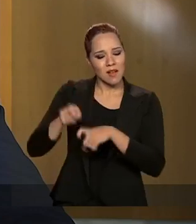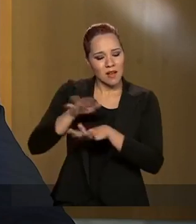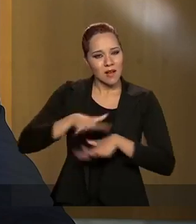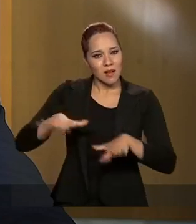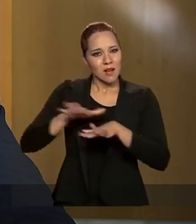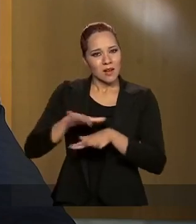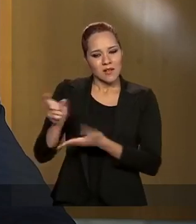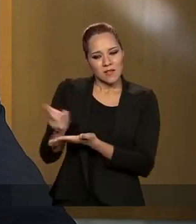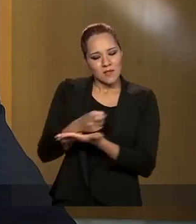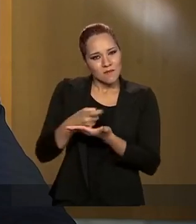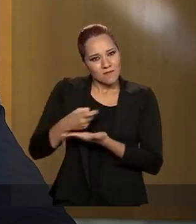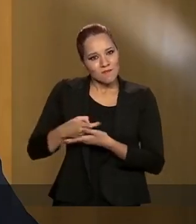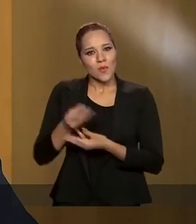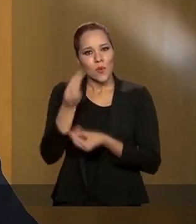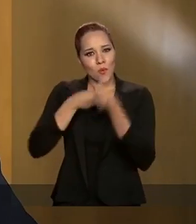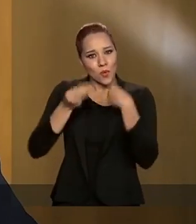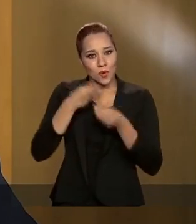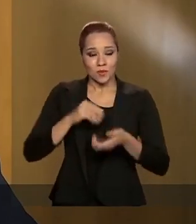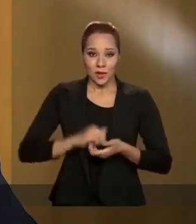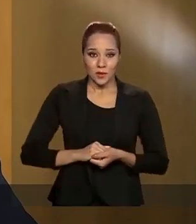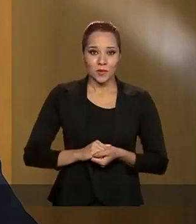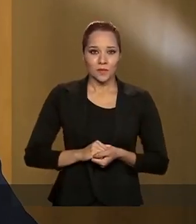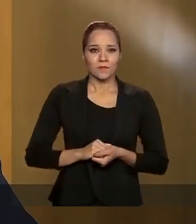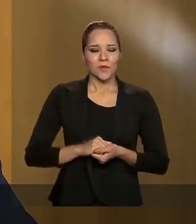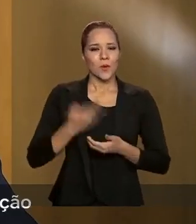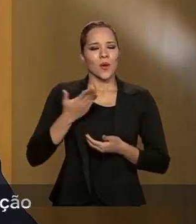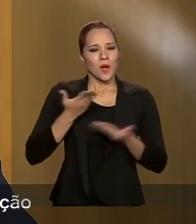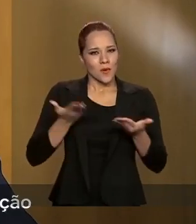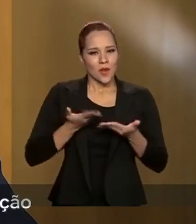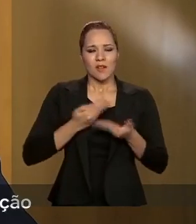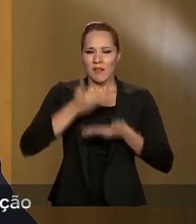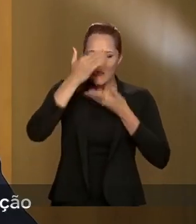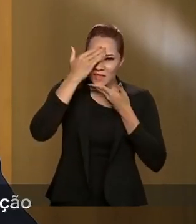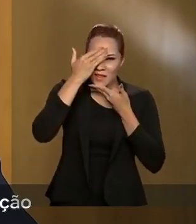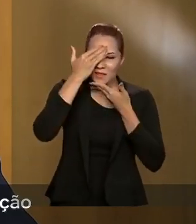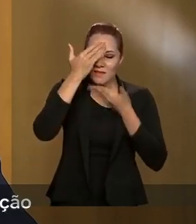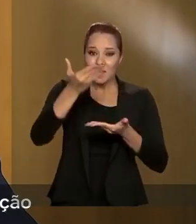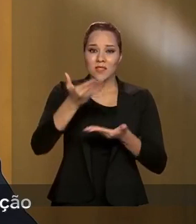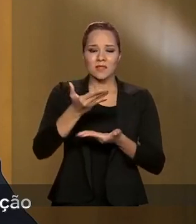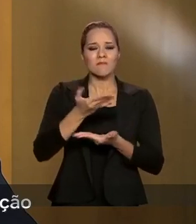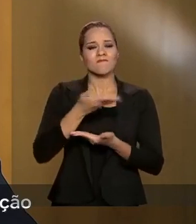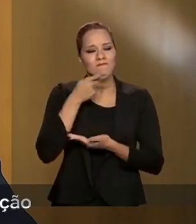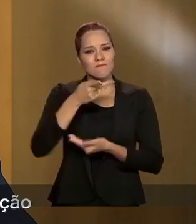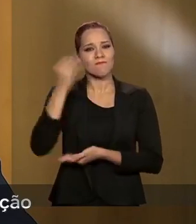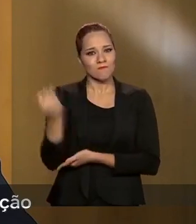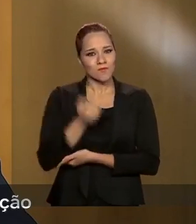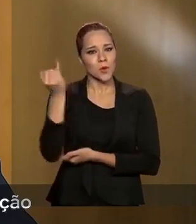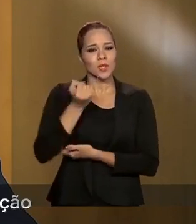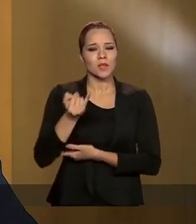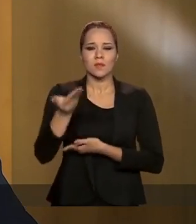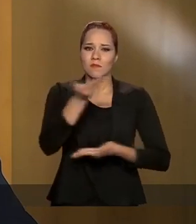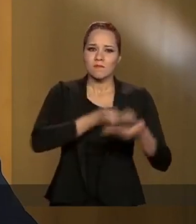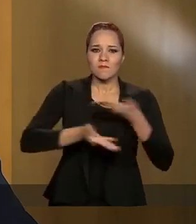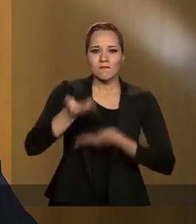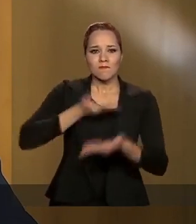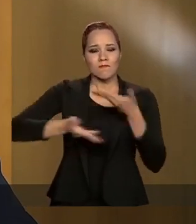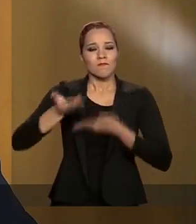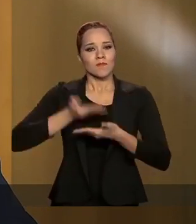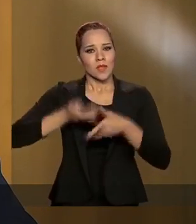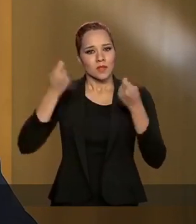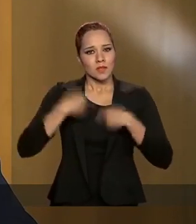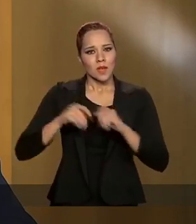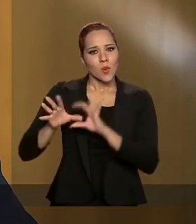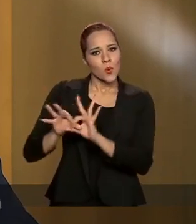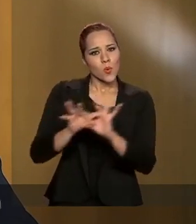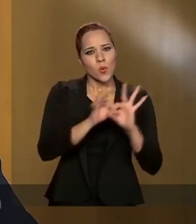produzem nossos alimentos. Com este mesmo espírito, agradeço e reafirmo a importância da colaboração e a necessária